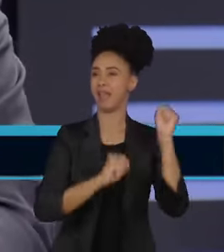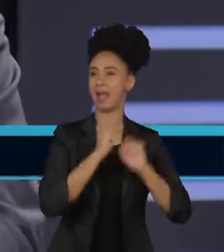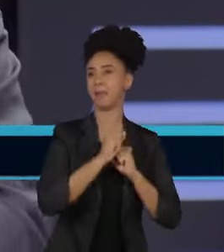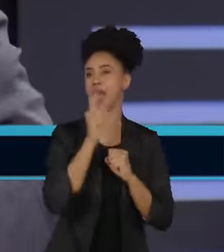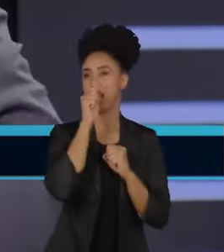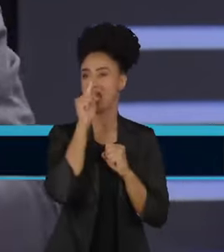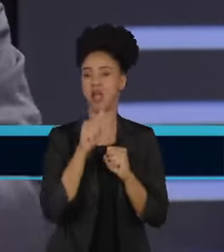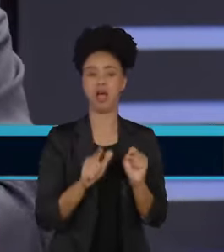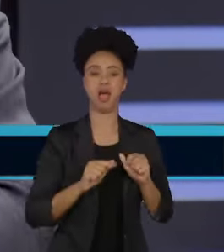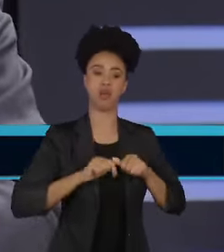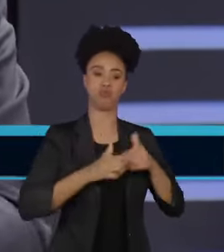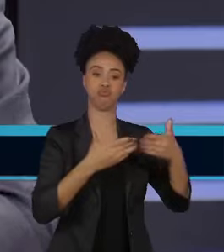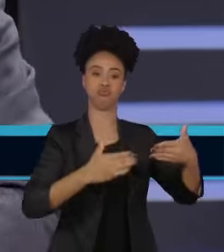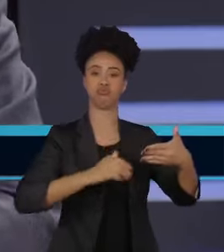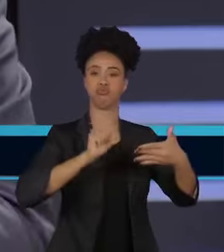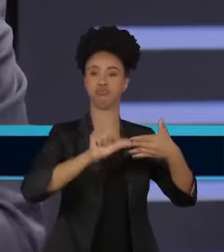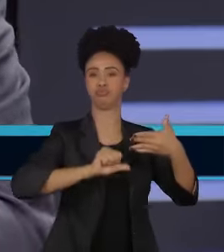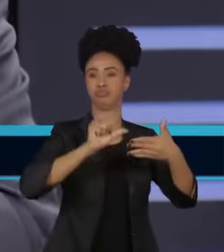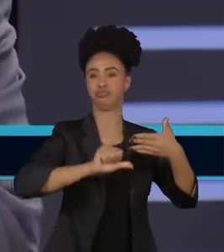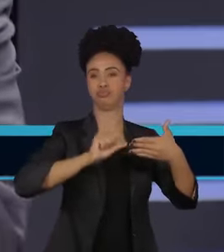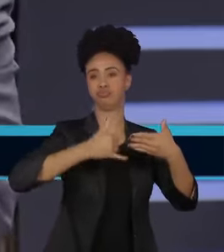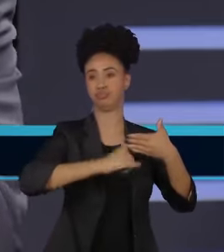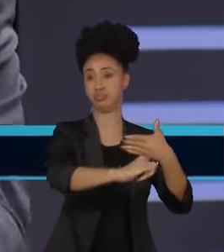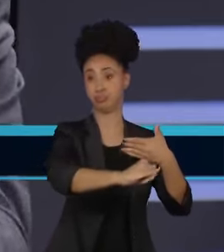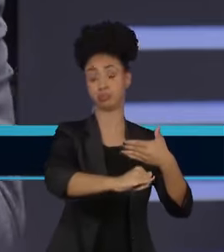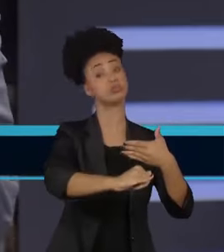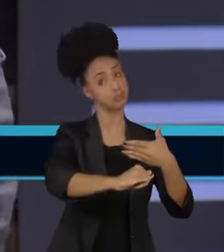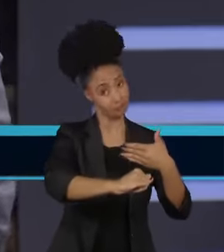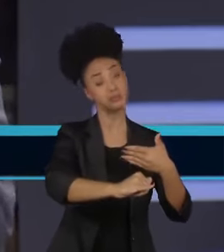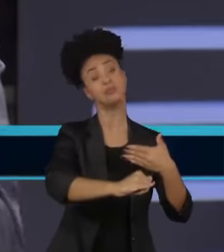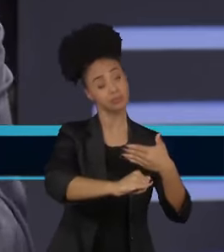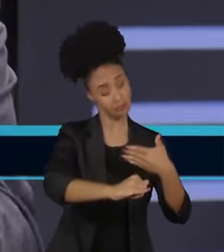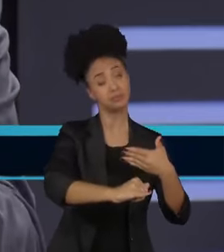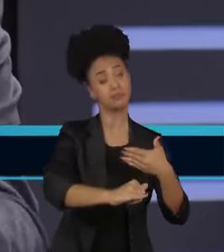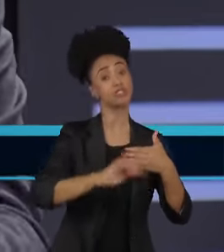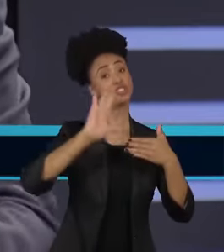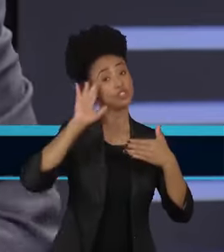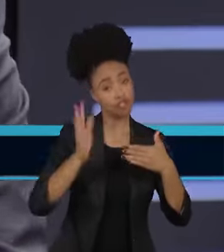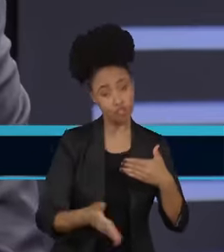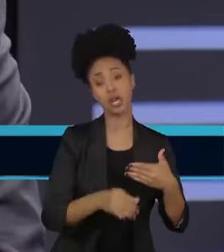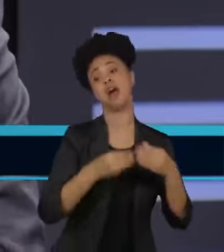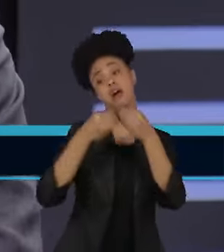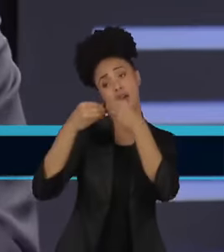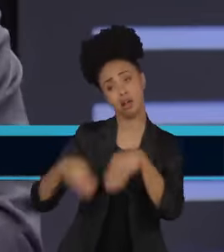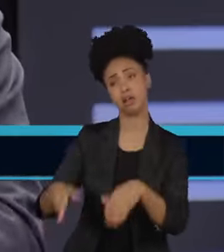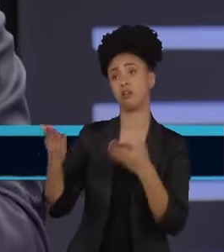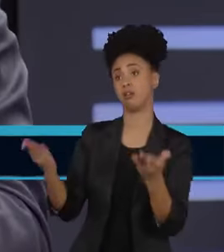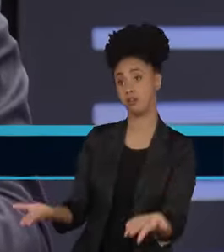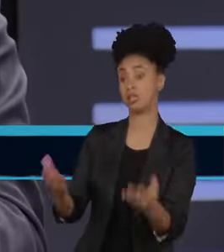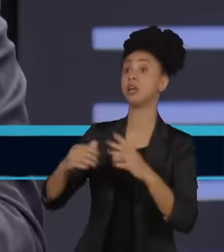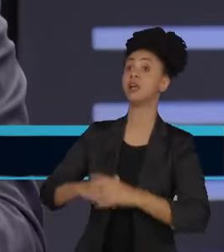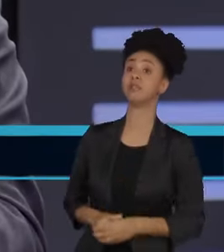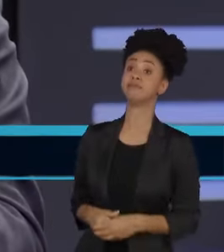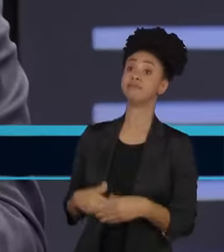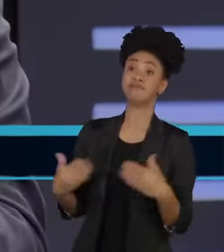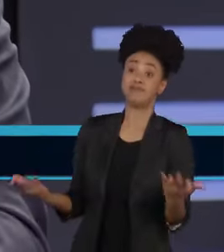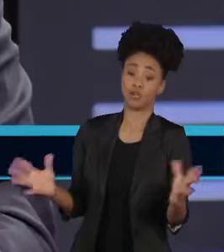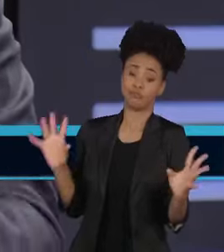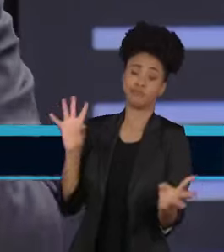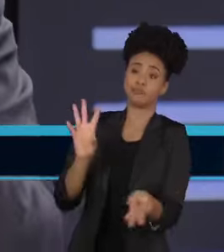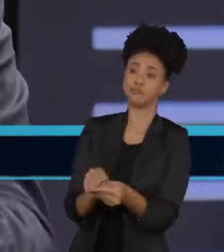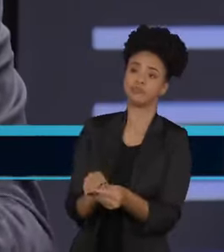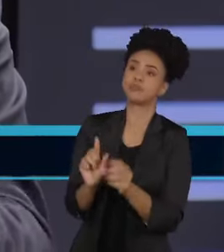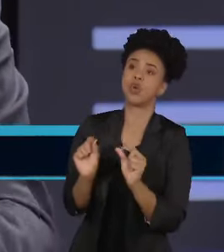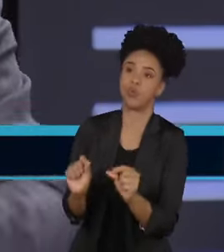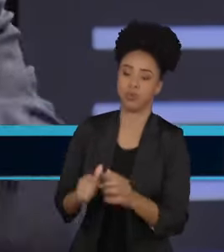prejudiciais e alteraram de forma significativa esse processo de esponja do Pantanal. Então, no final das contas, a gente